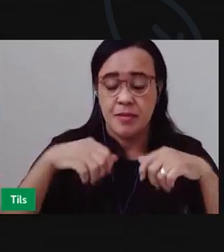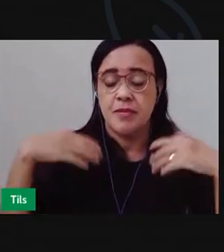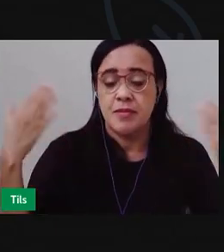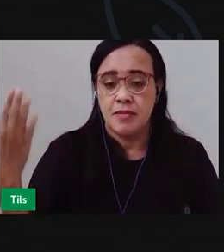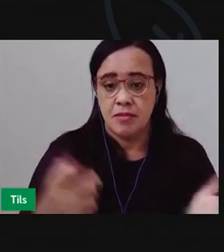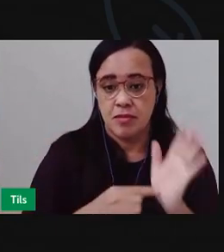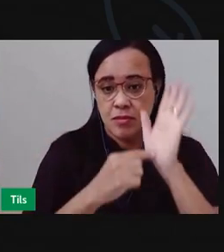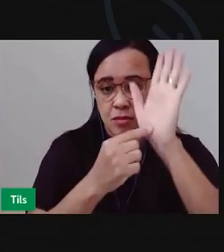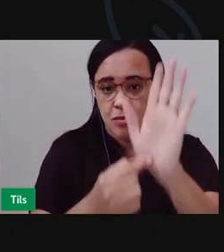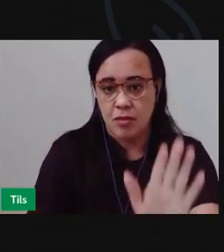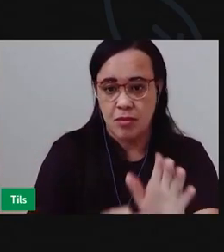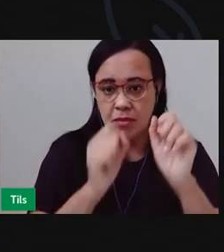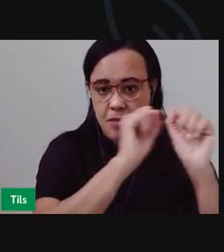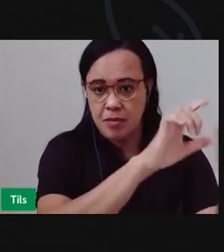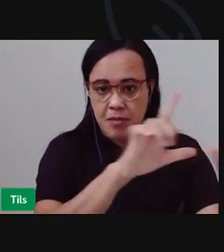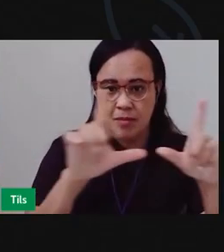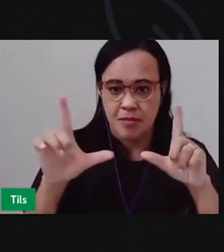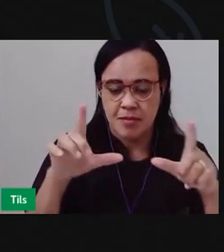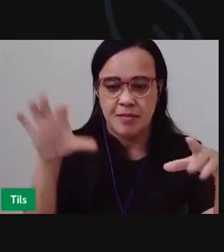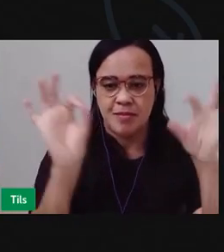que eu preparei?